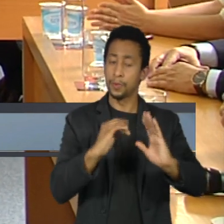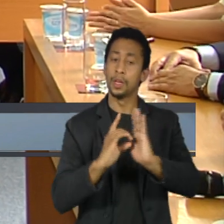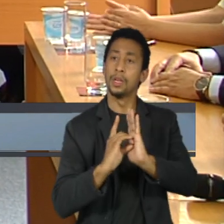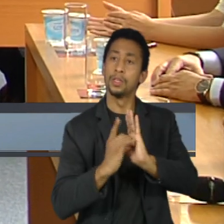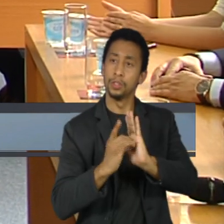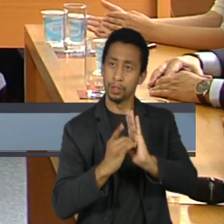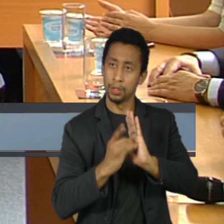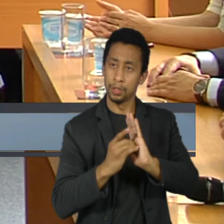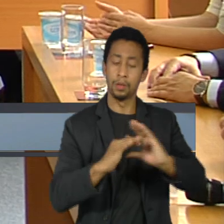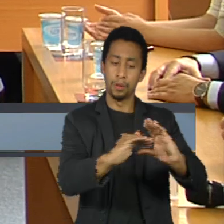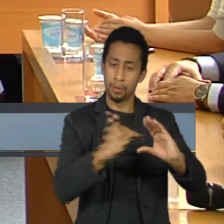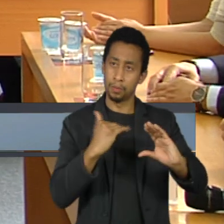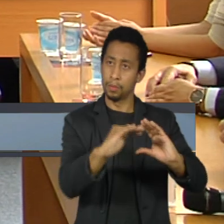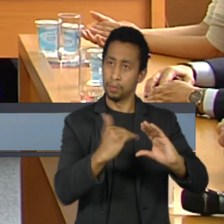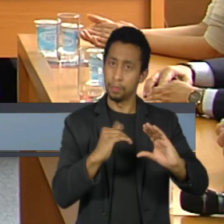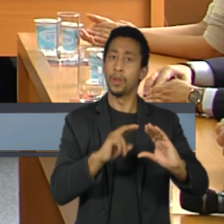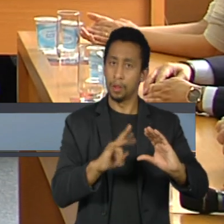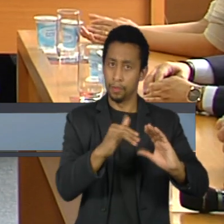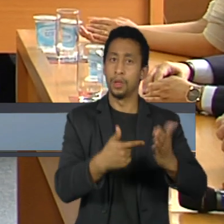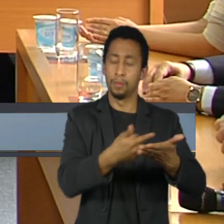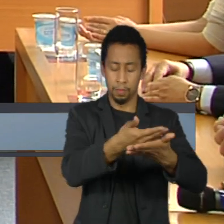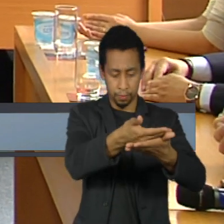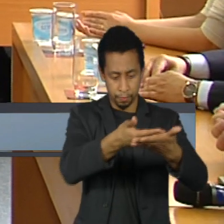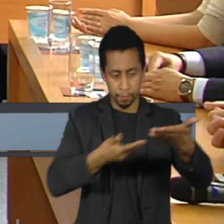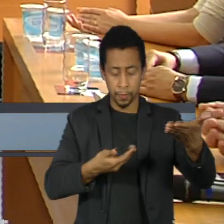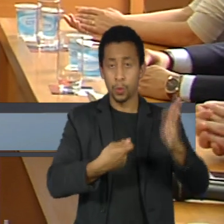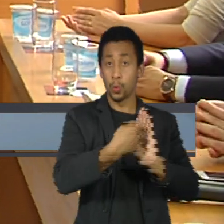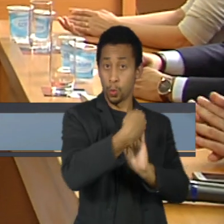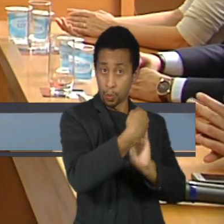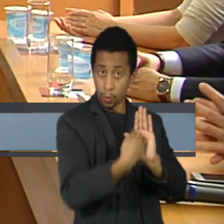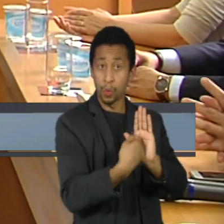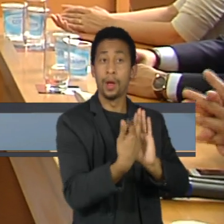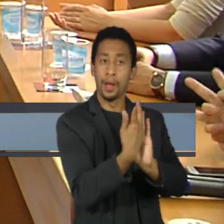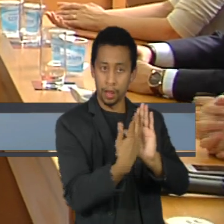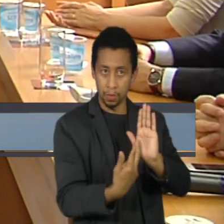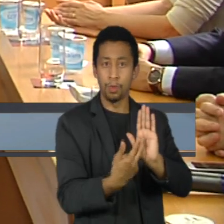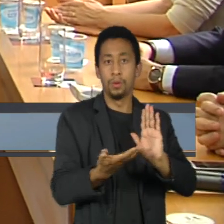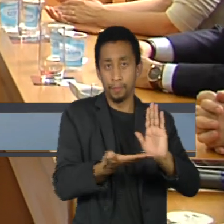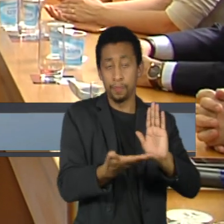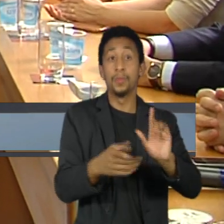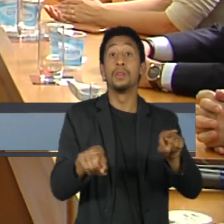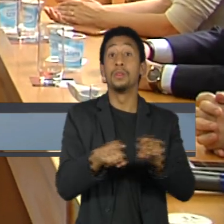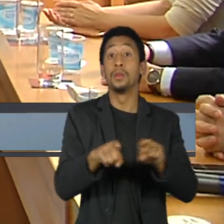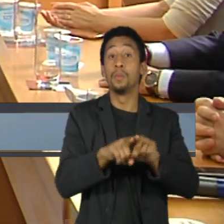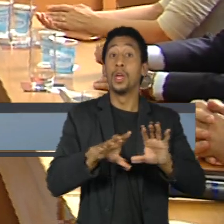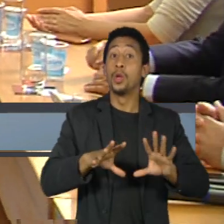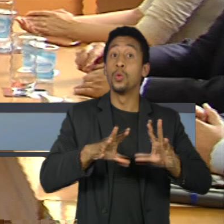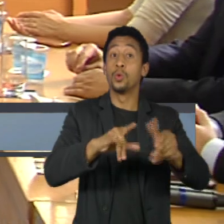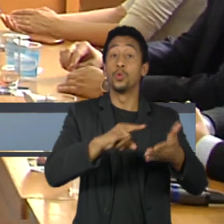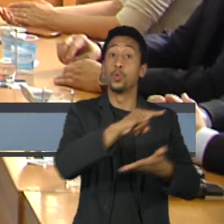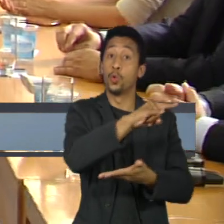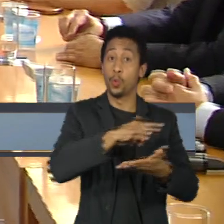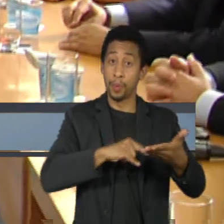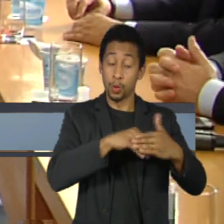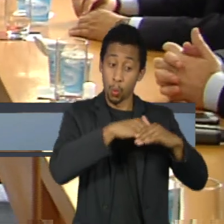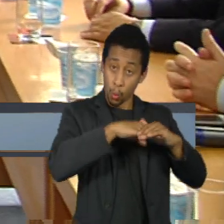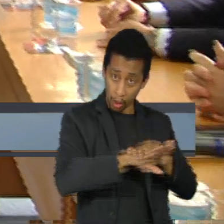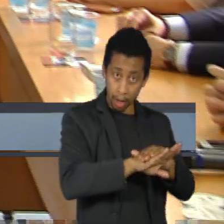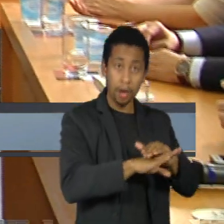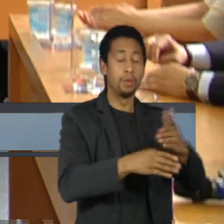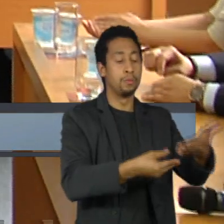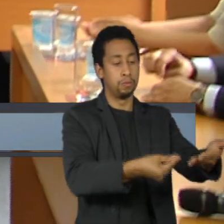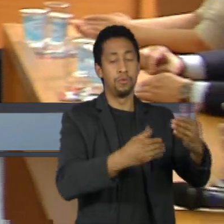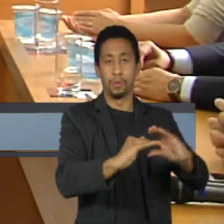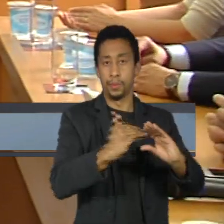digital do relatório e também todos os documentos reservados, sobretudo o caso